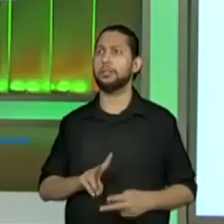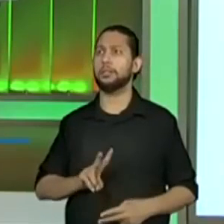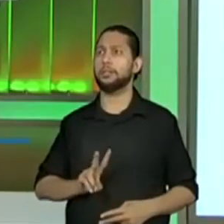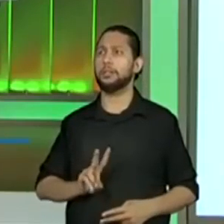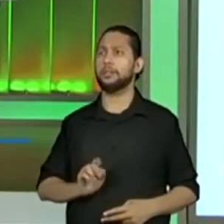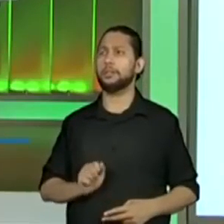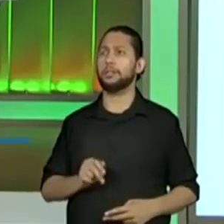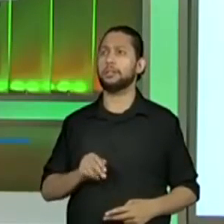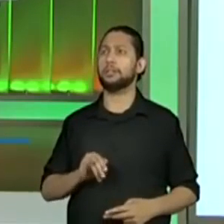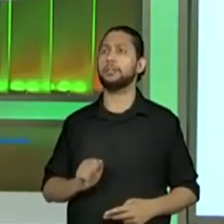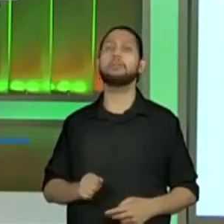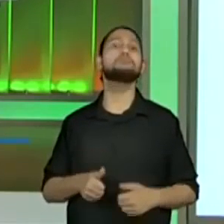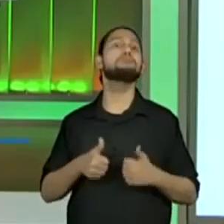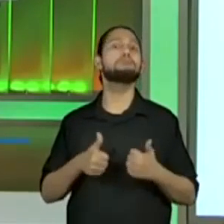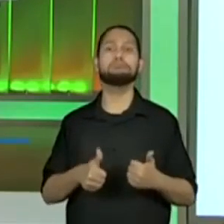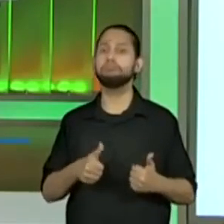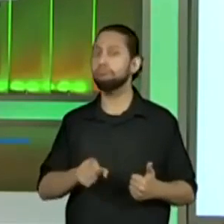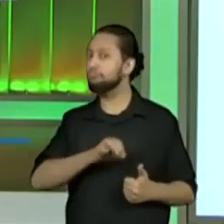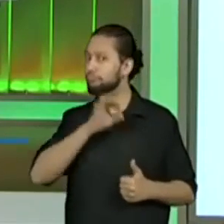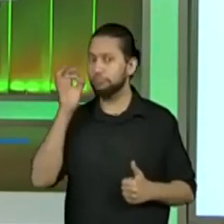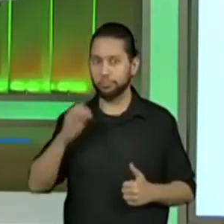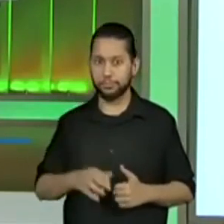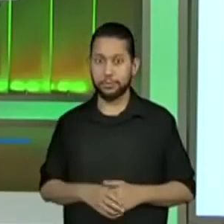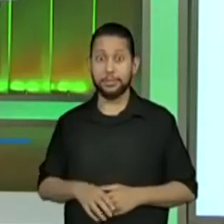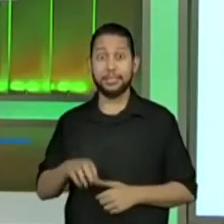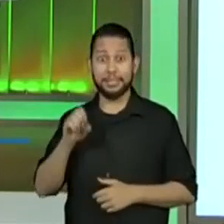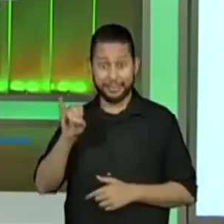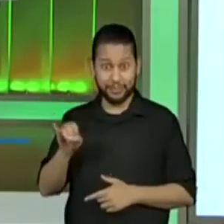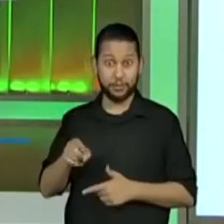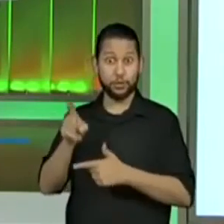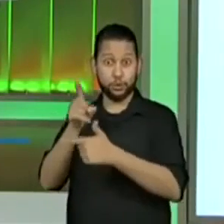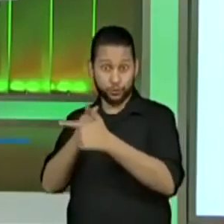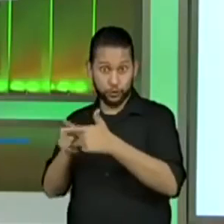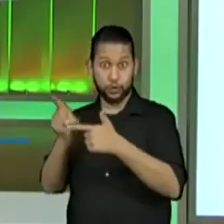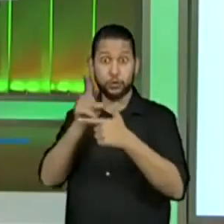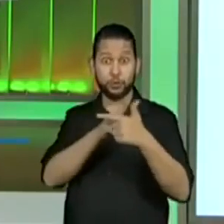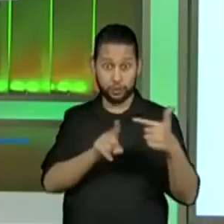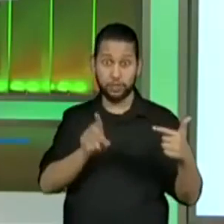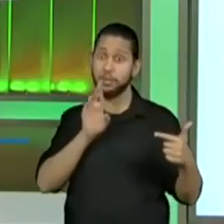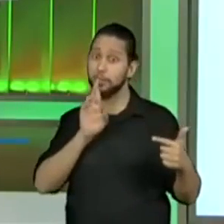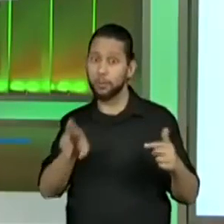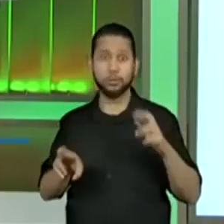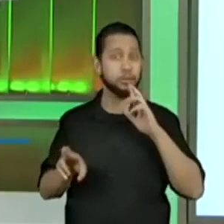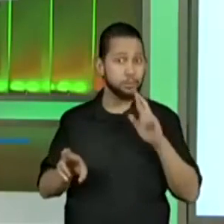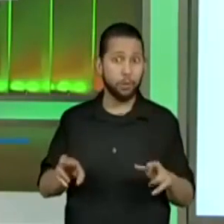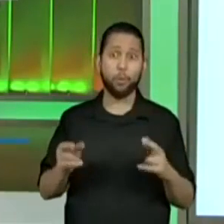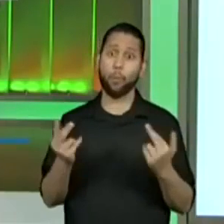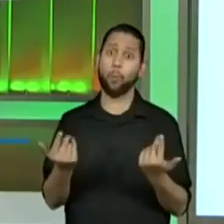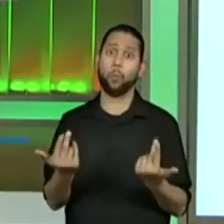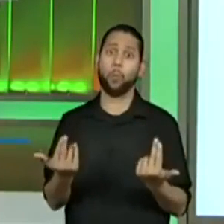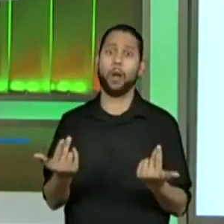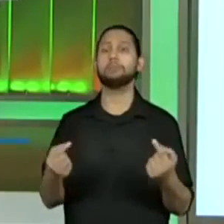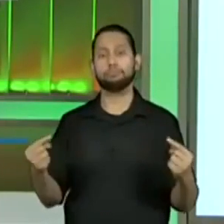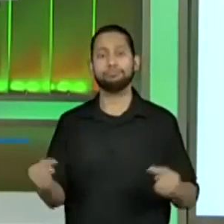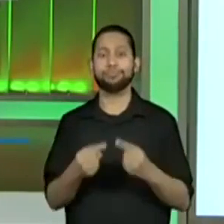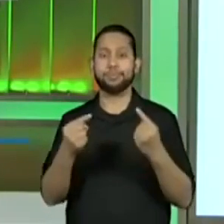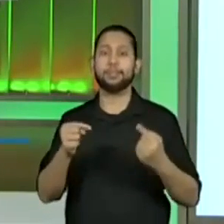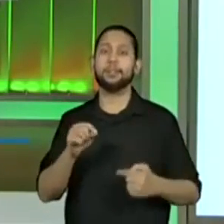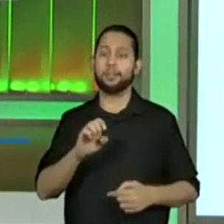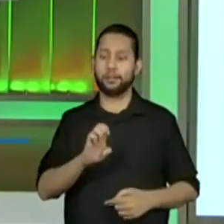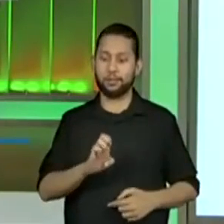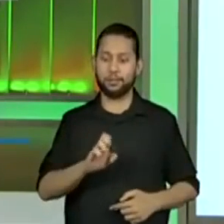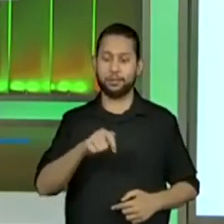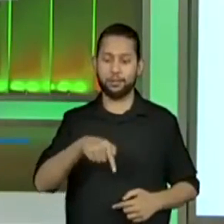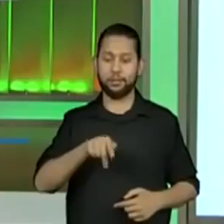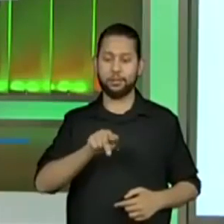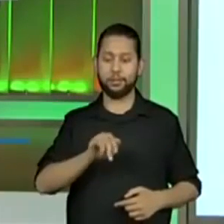Ao dividir na operação, veremos os resultados iguais, disse a Pro Cristiane. Então, temos